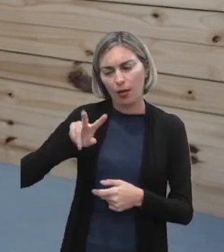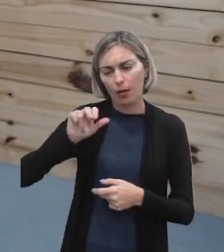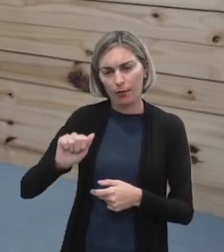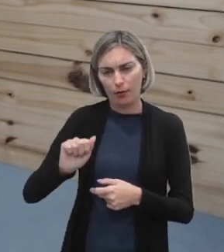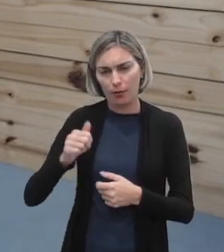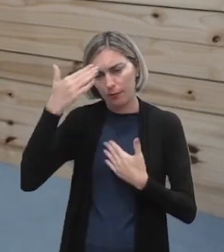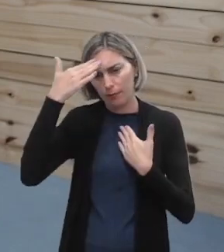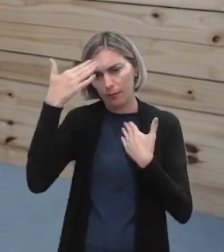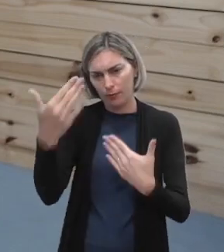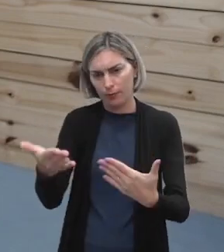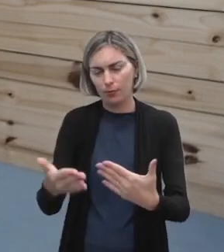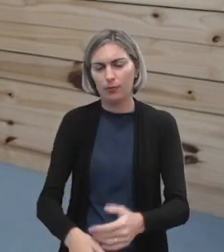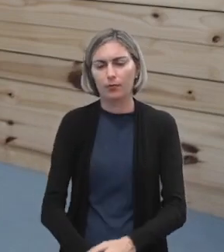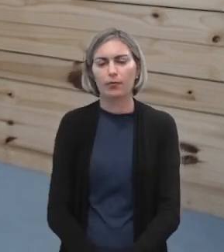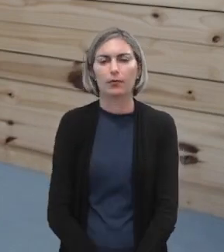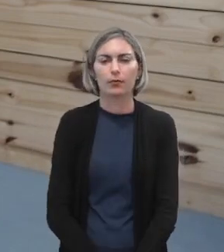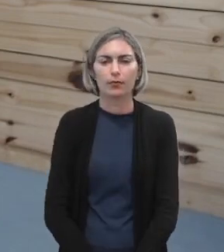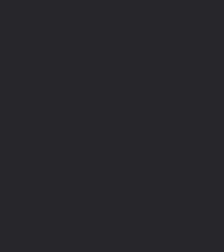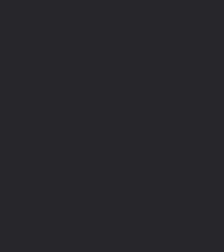Muito obrigada.